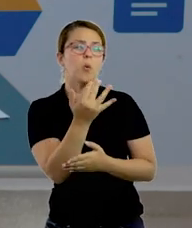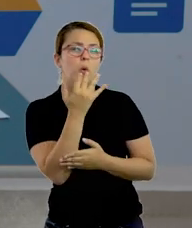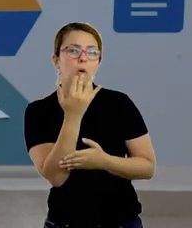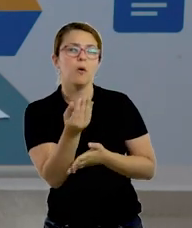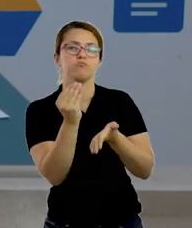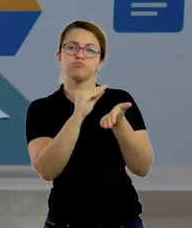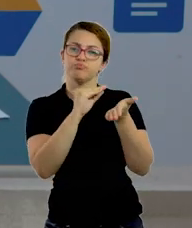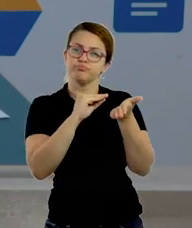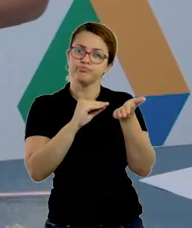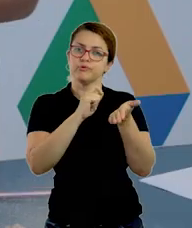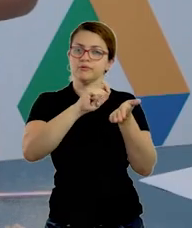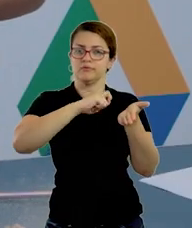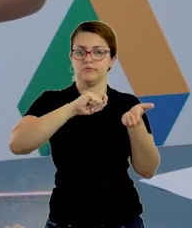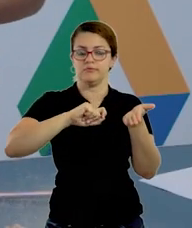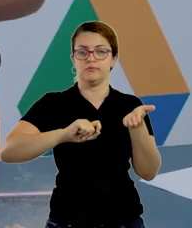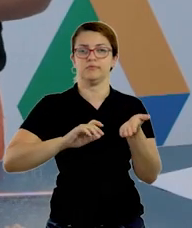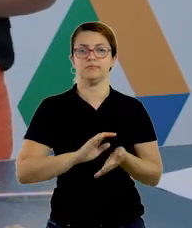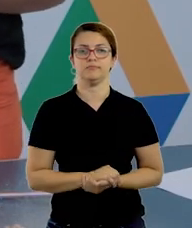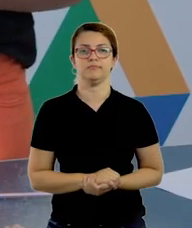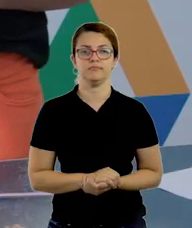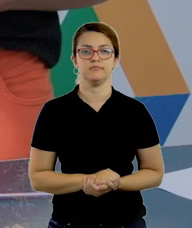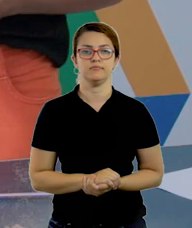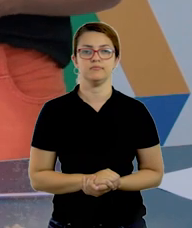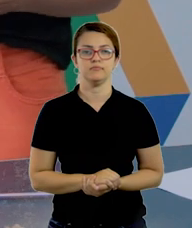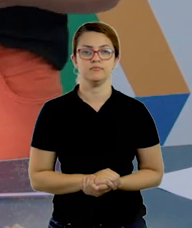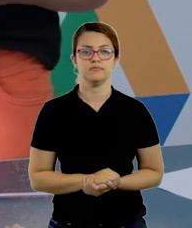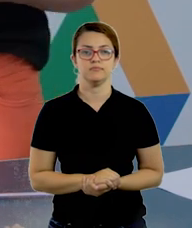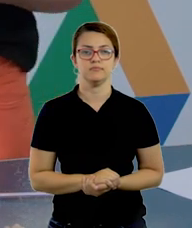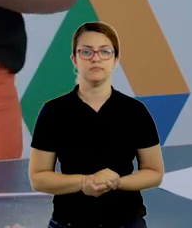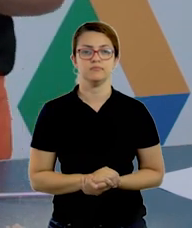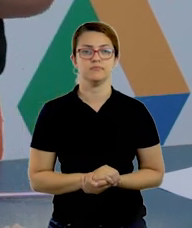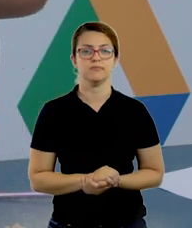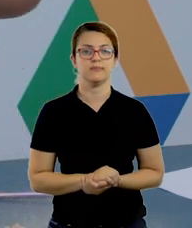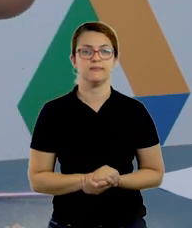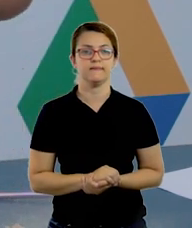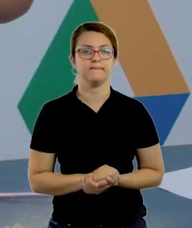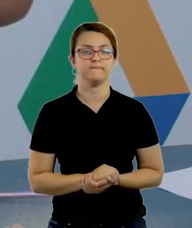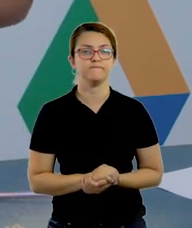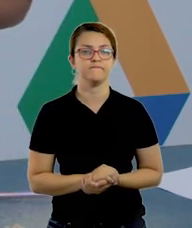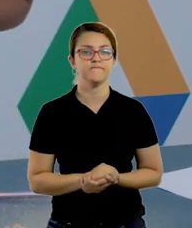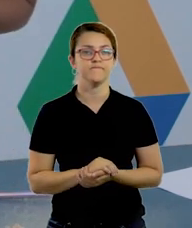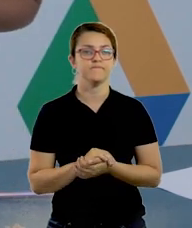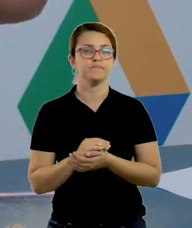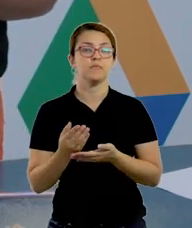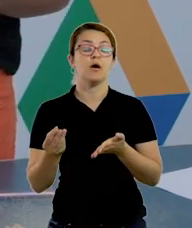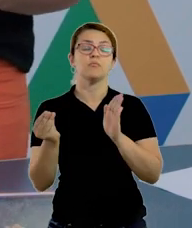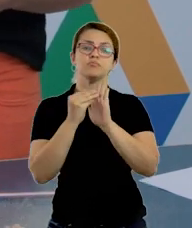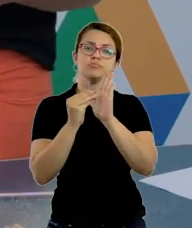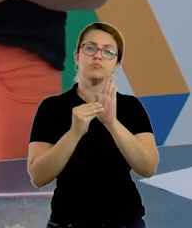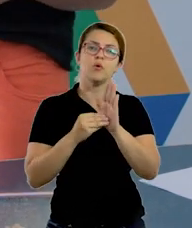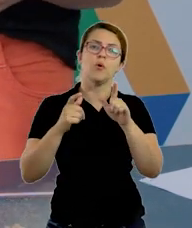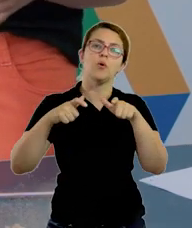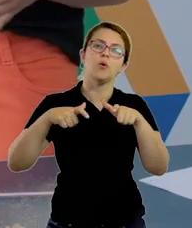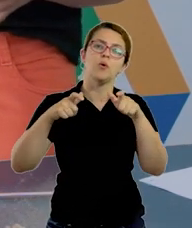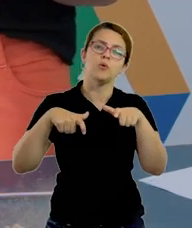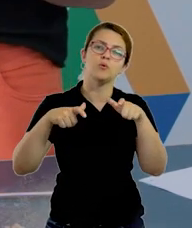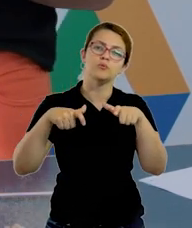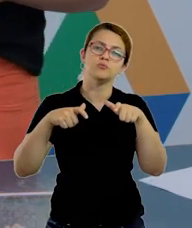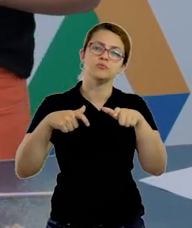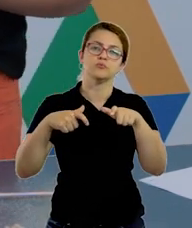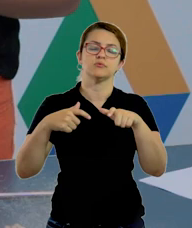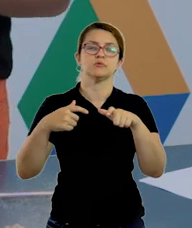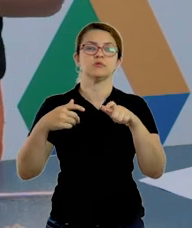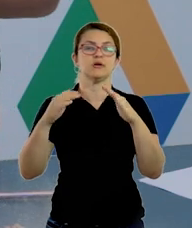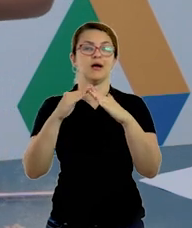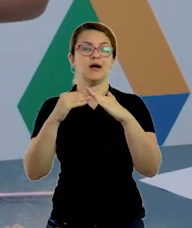Registre com os dados do lugar onde você mora. Qual é a localização? Não se esqueça de indicar se é uma rua, avenida, sítio,